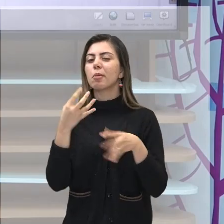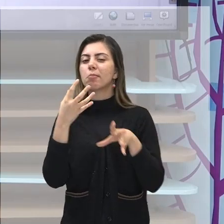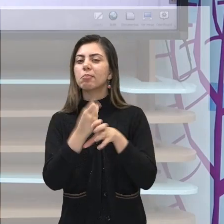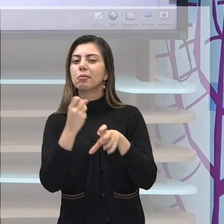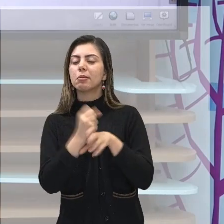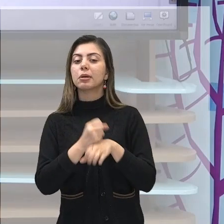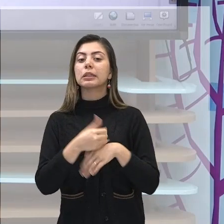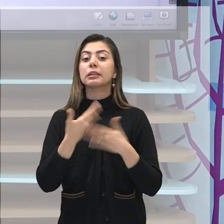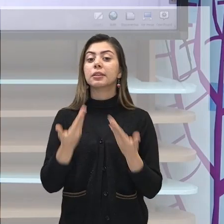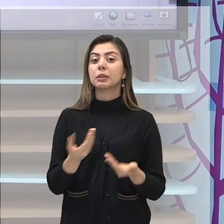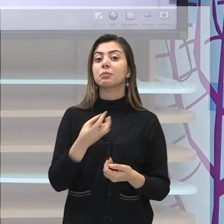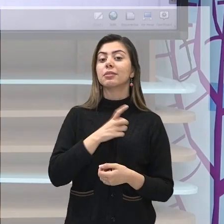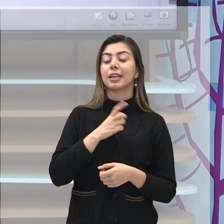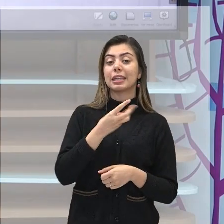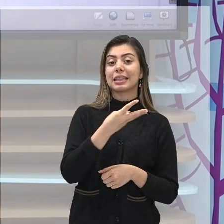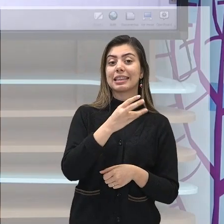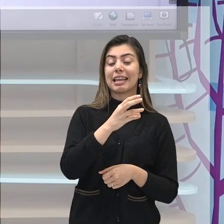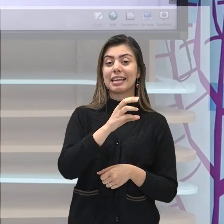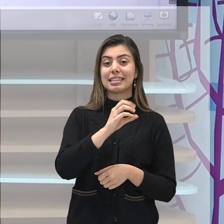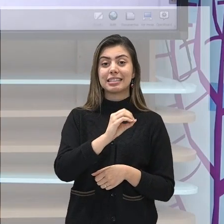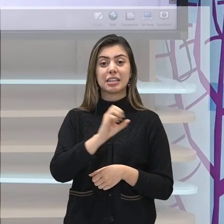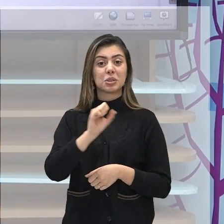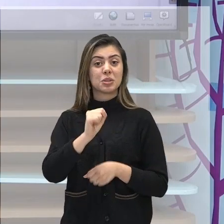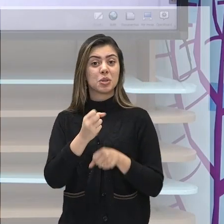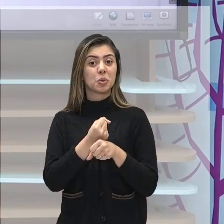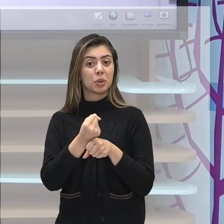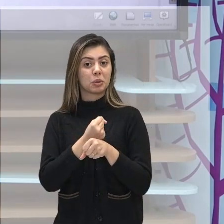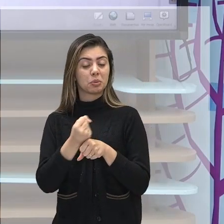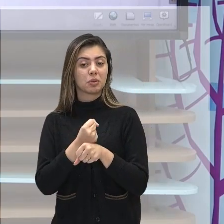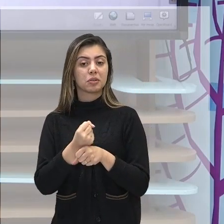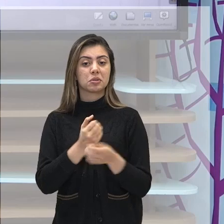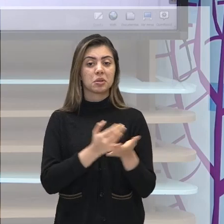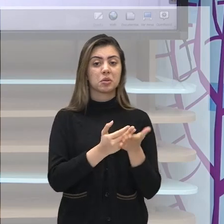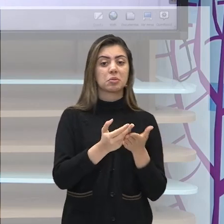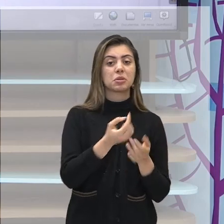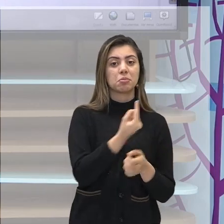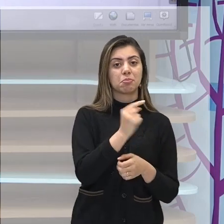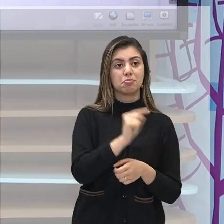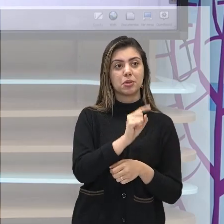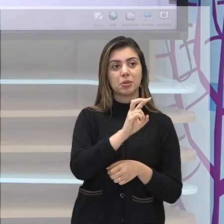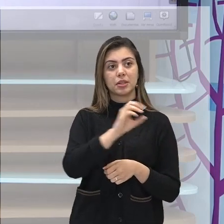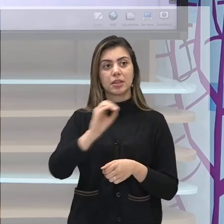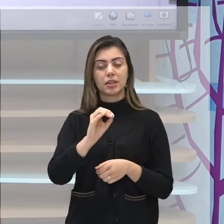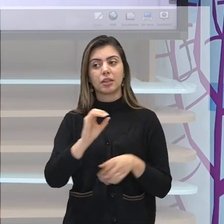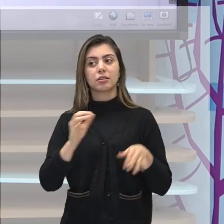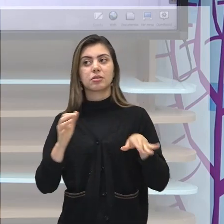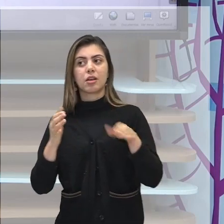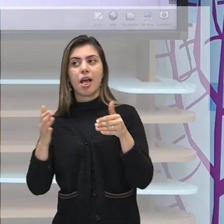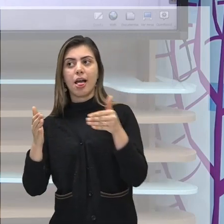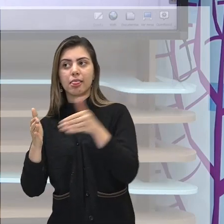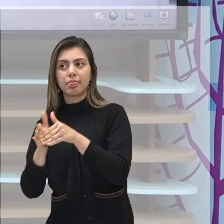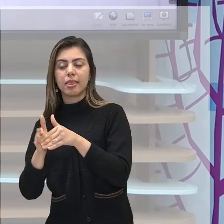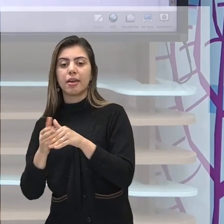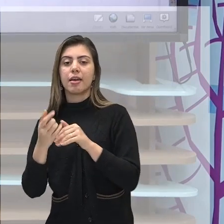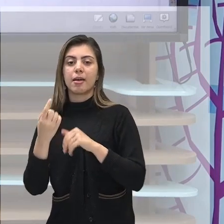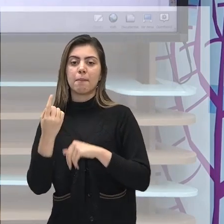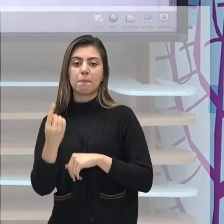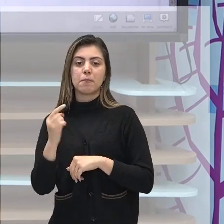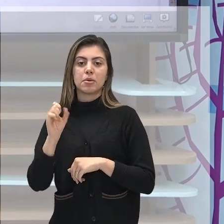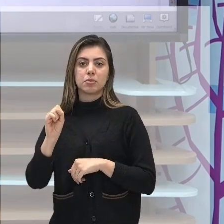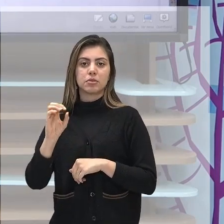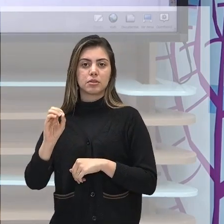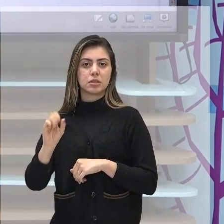Passaram-se 308 anos, né? Desde 1500. Então, passaram-se em bons anos. Ao